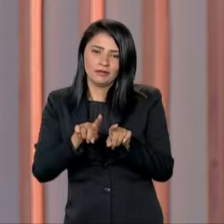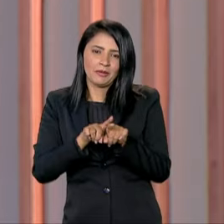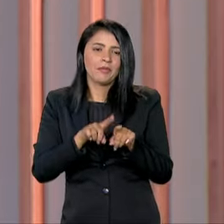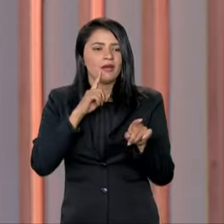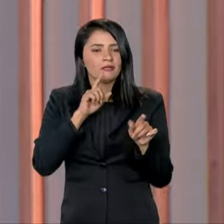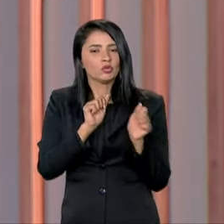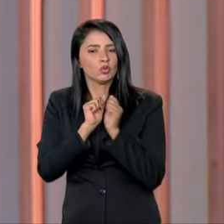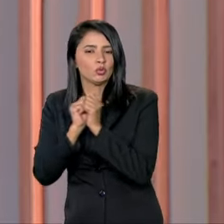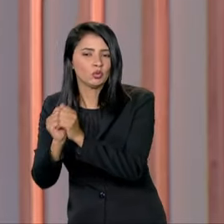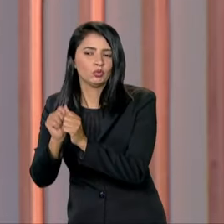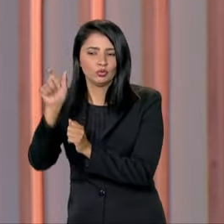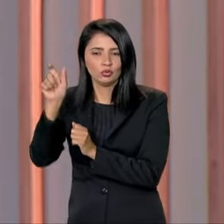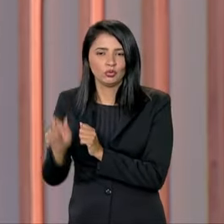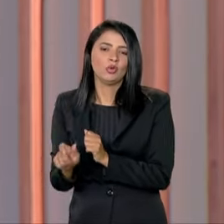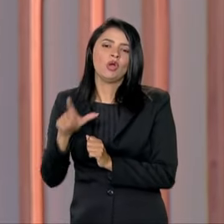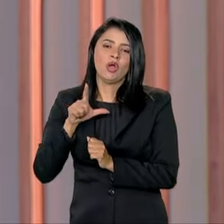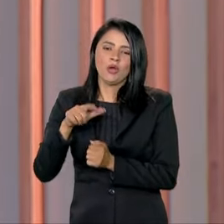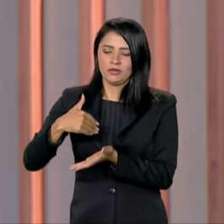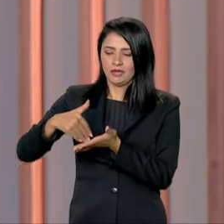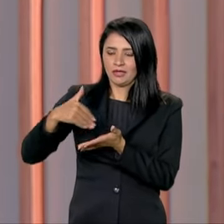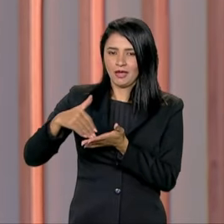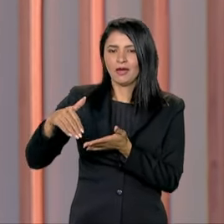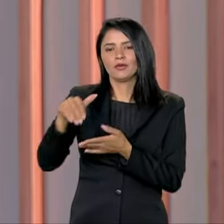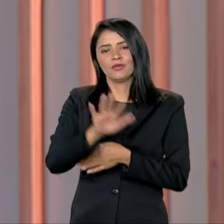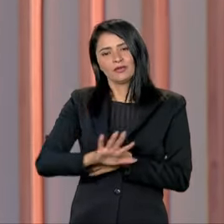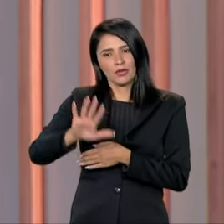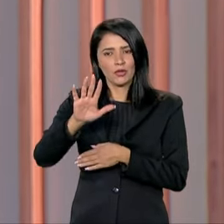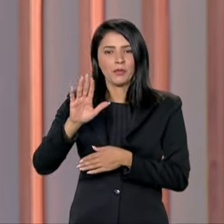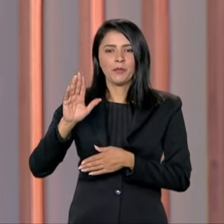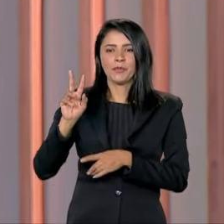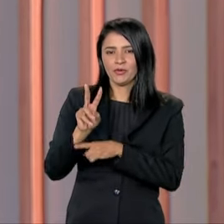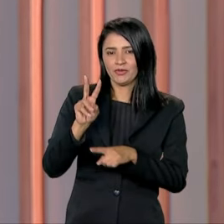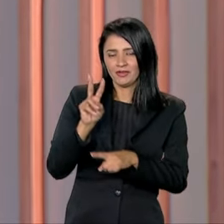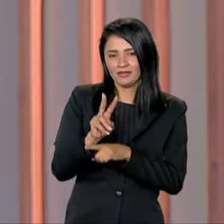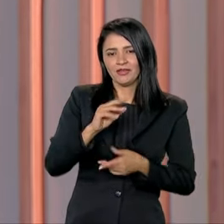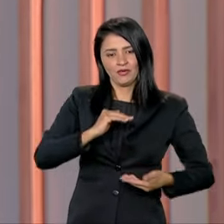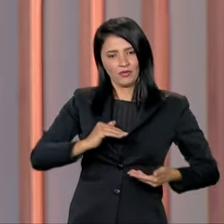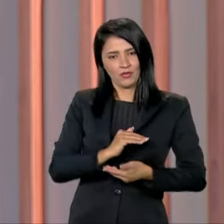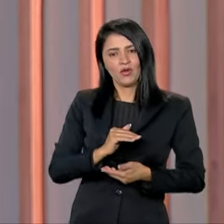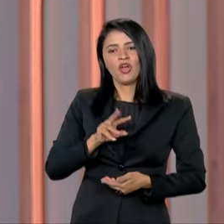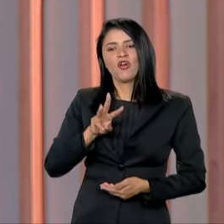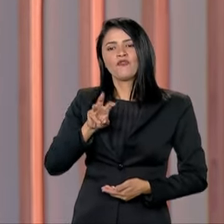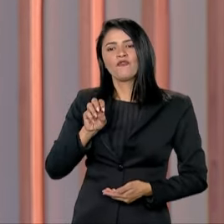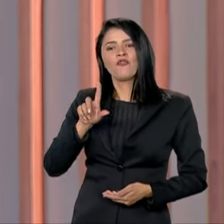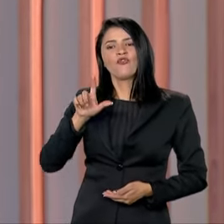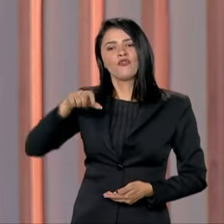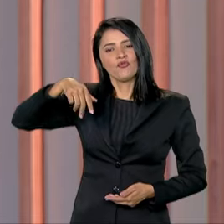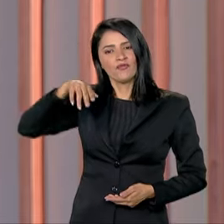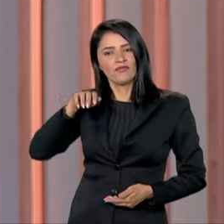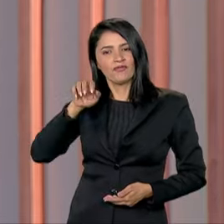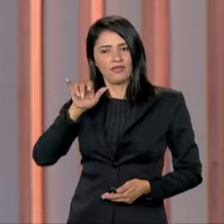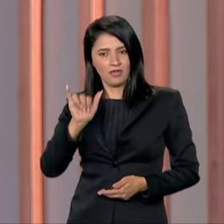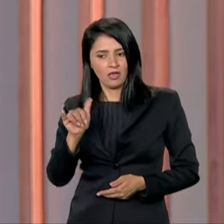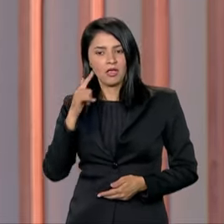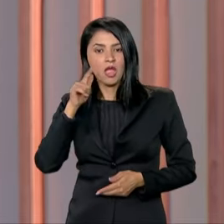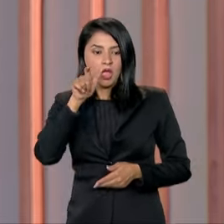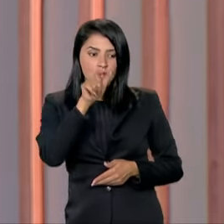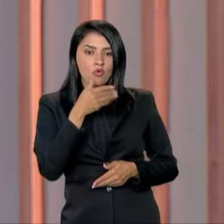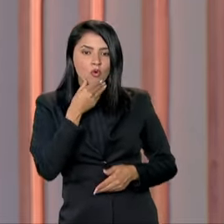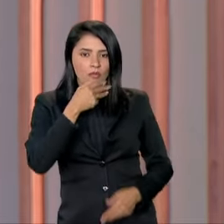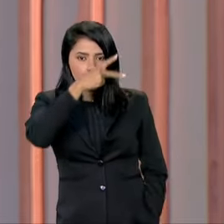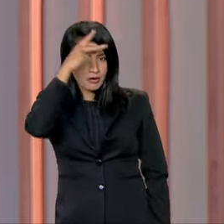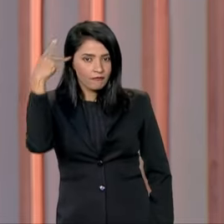acompanhado do secretário nacional de Proteção e Defesa Civil, Volney Wolf, que ouviu do prefeito de Mussum